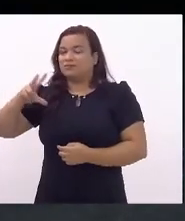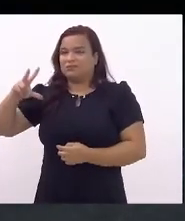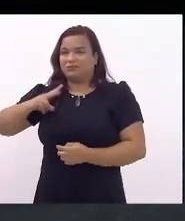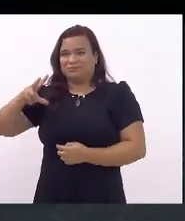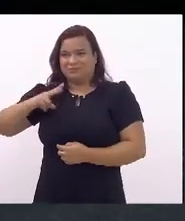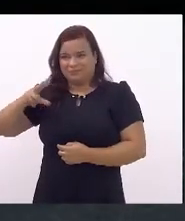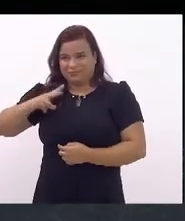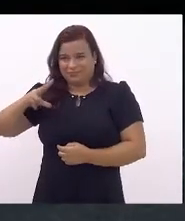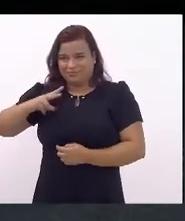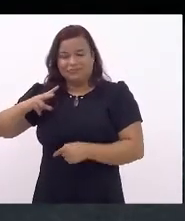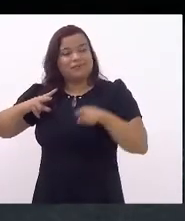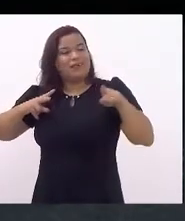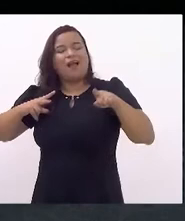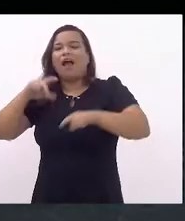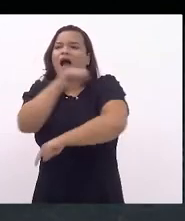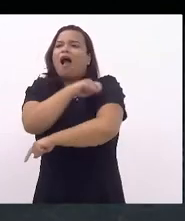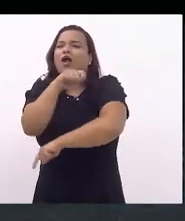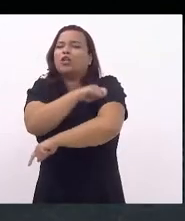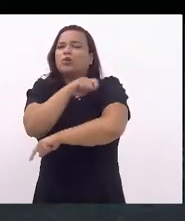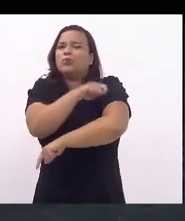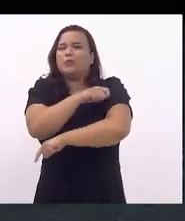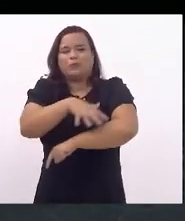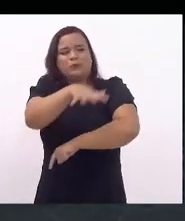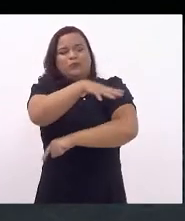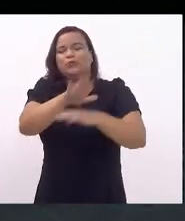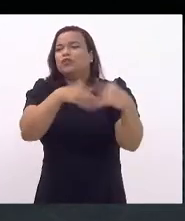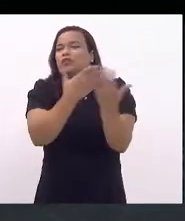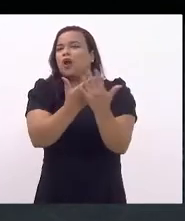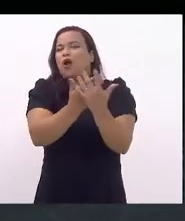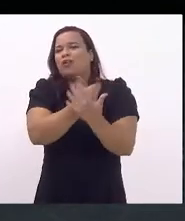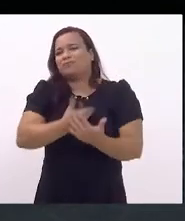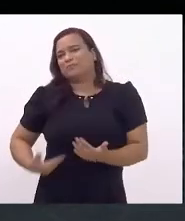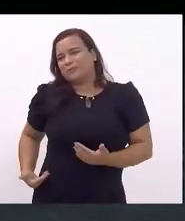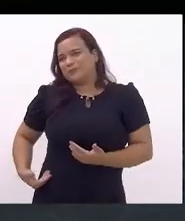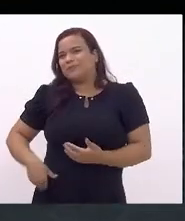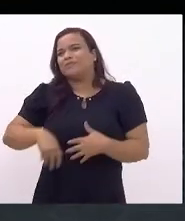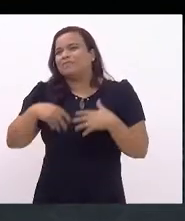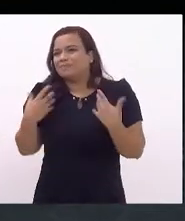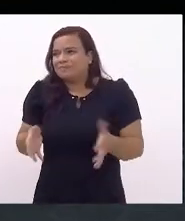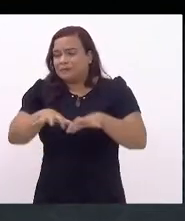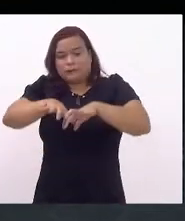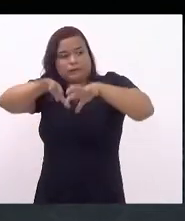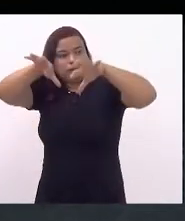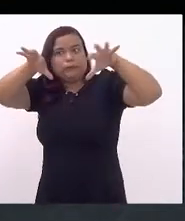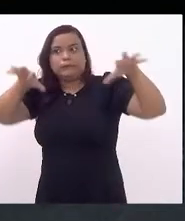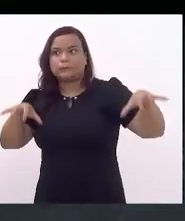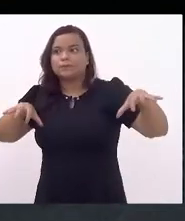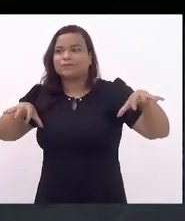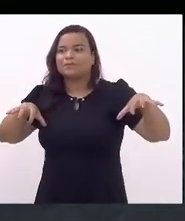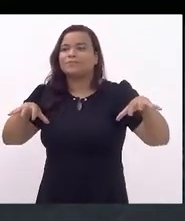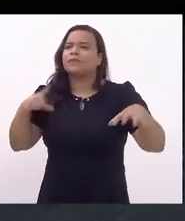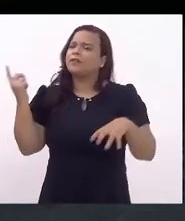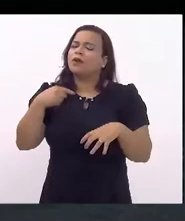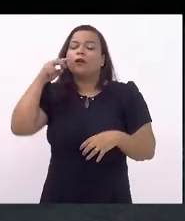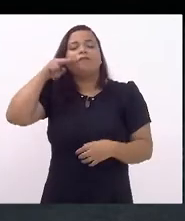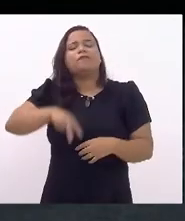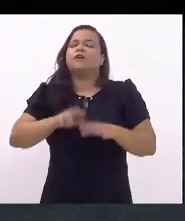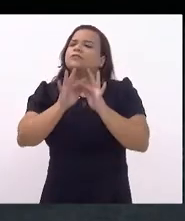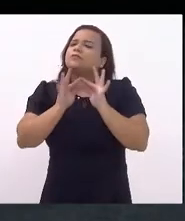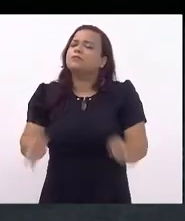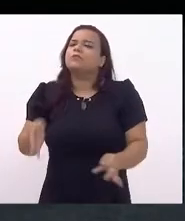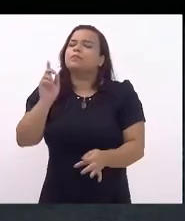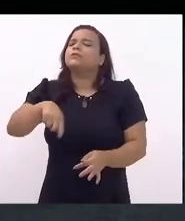e os alunos da rede pública. Portanto, o se quer aqui é muito simples, é só estabelecer um